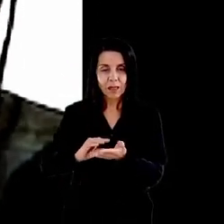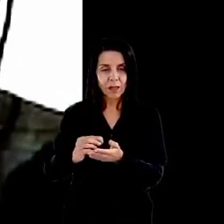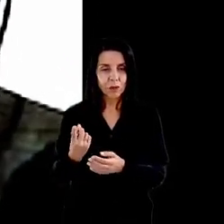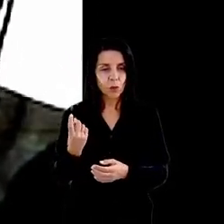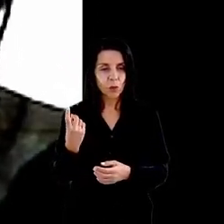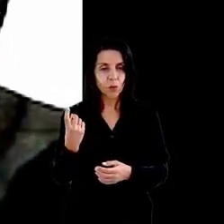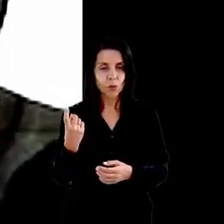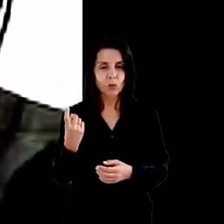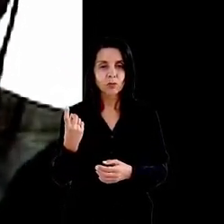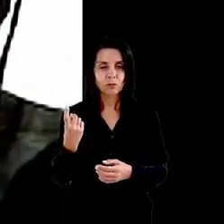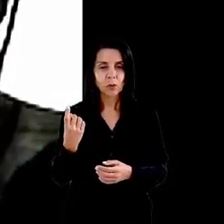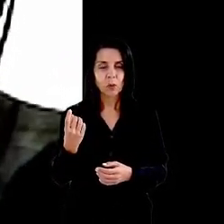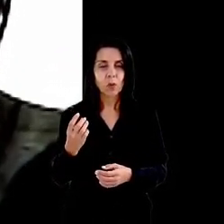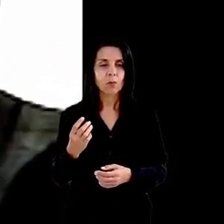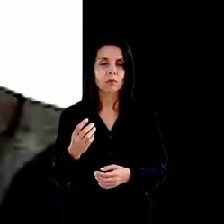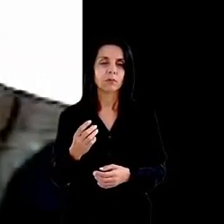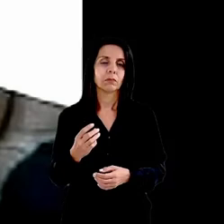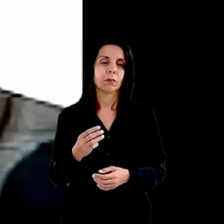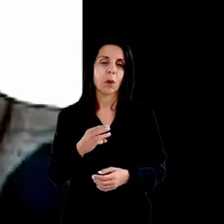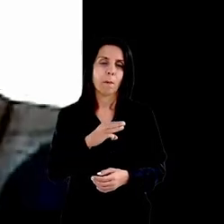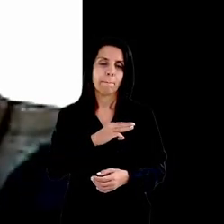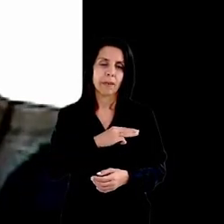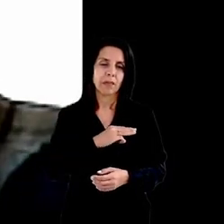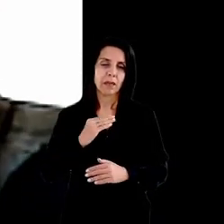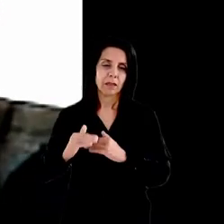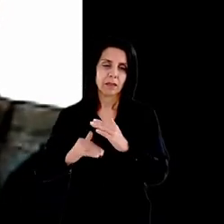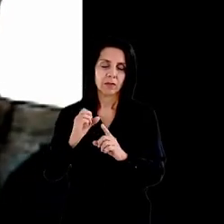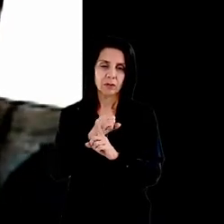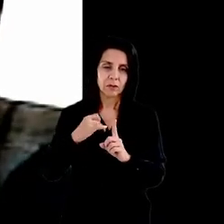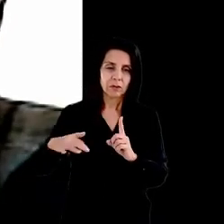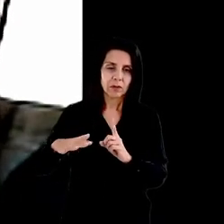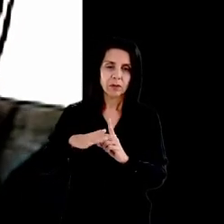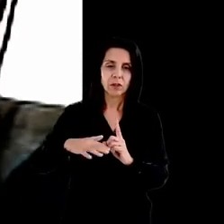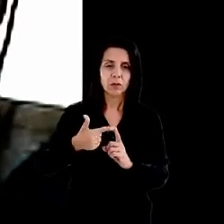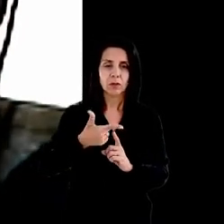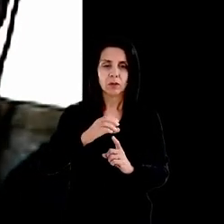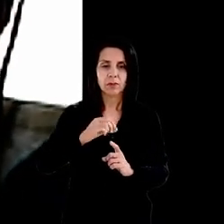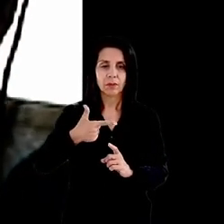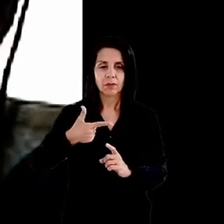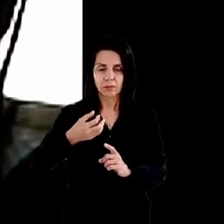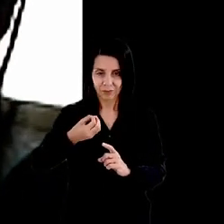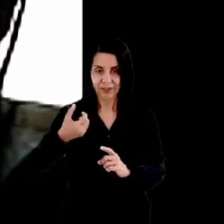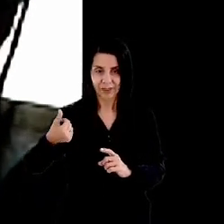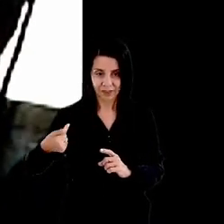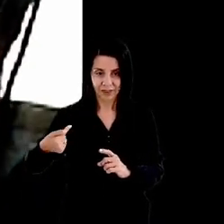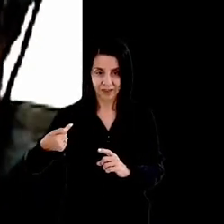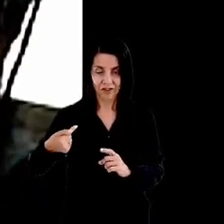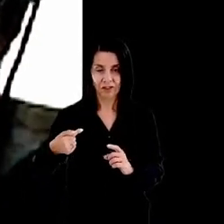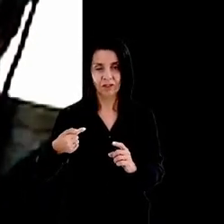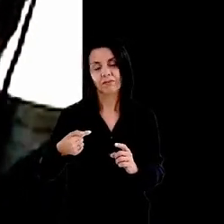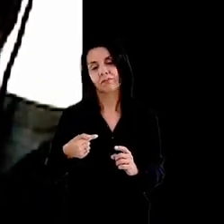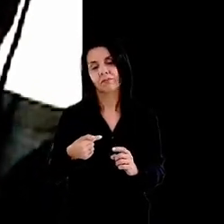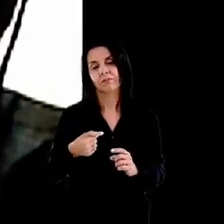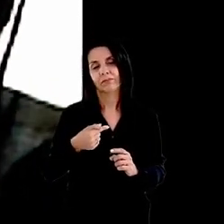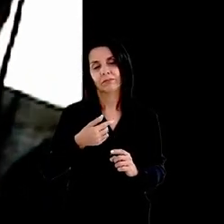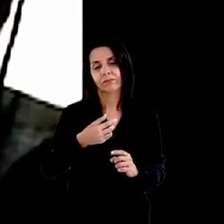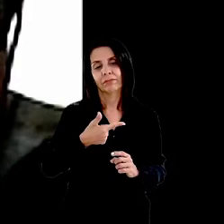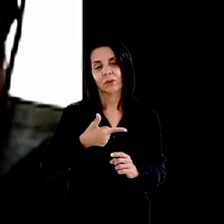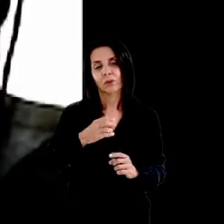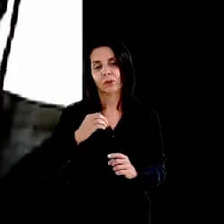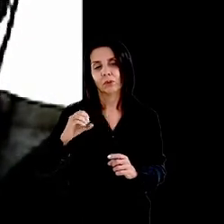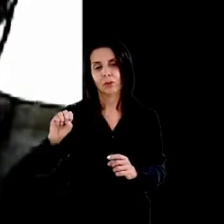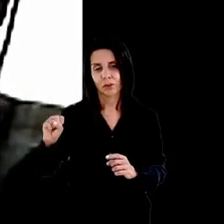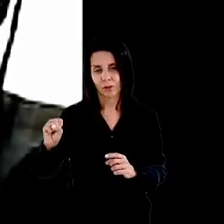do Ministério do Desenvolvimento Social que foi realizada já em 2007 e 2008 e os dados afirmam que 79